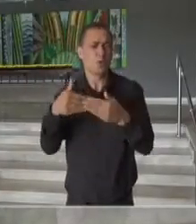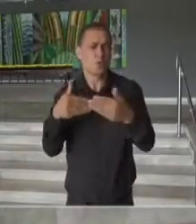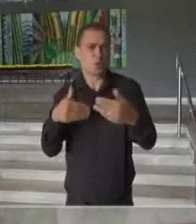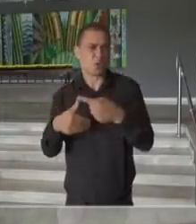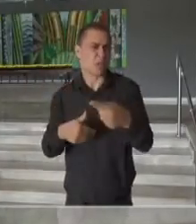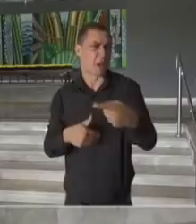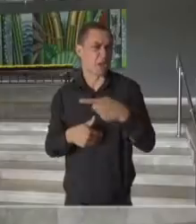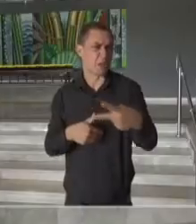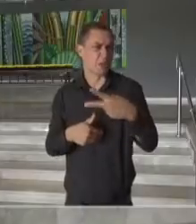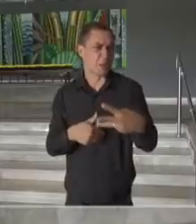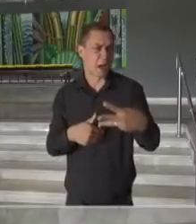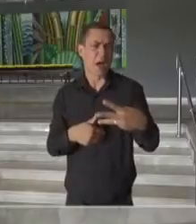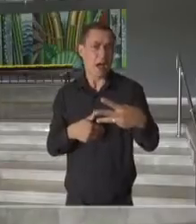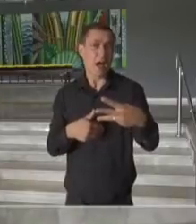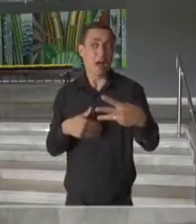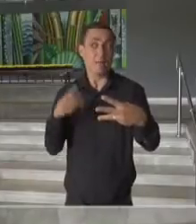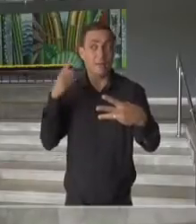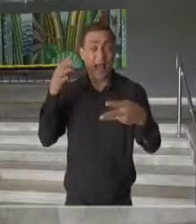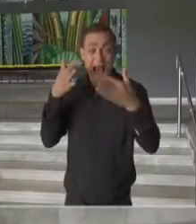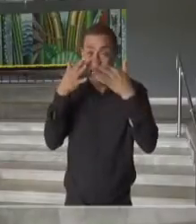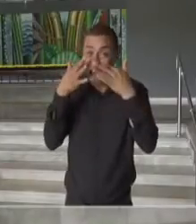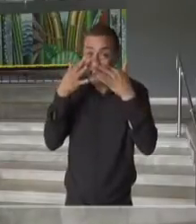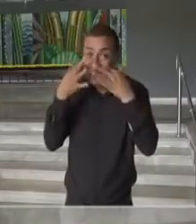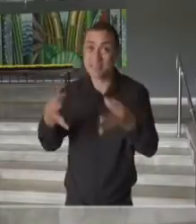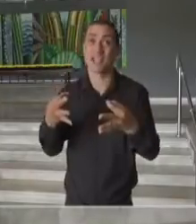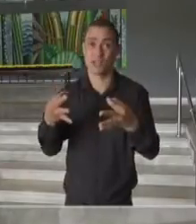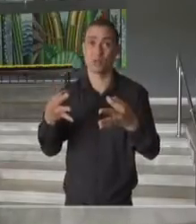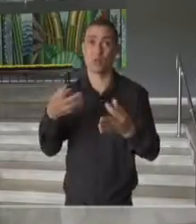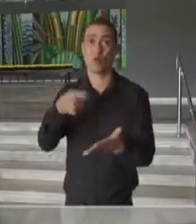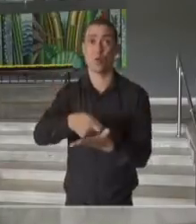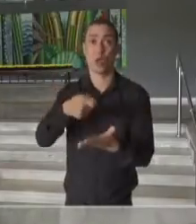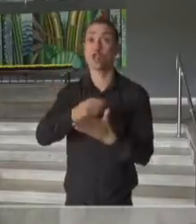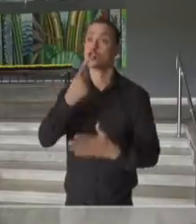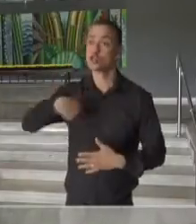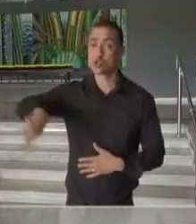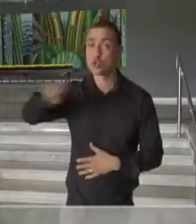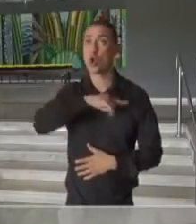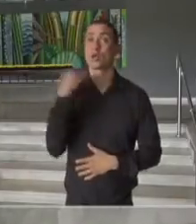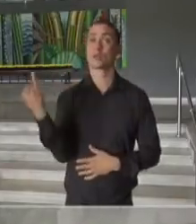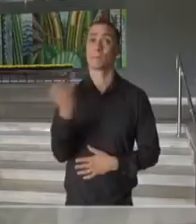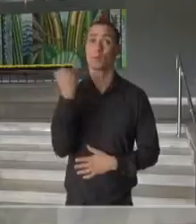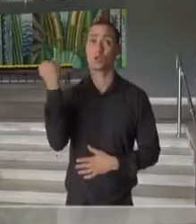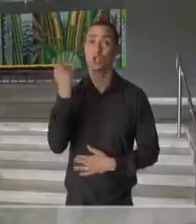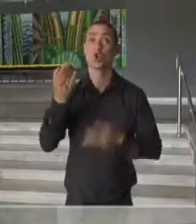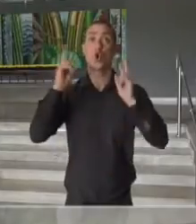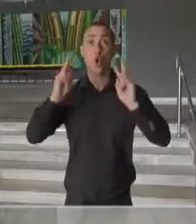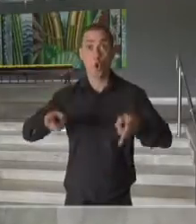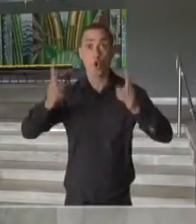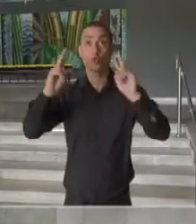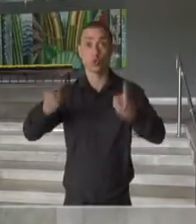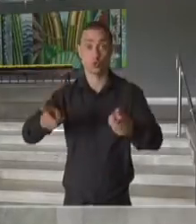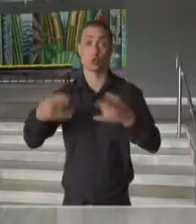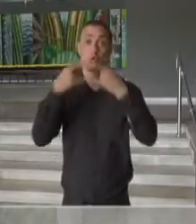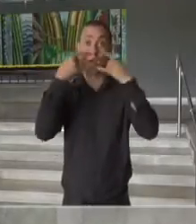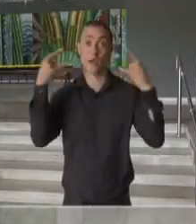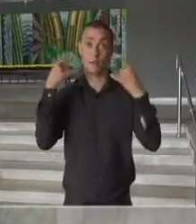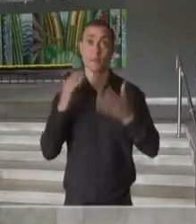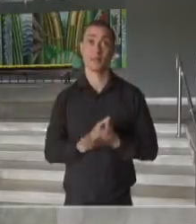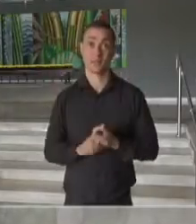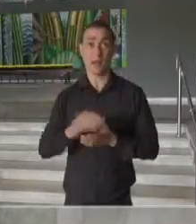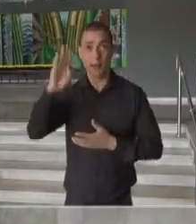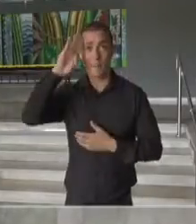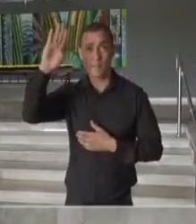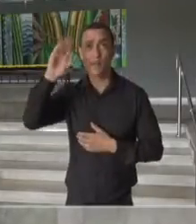tempo atendendo a essa convocação de todos nós para que continuem utilizando as máscaras principalmente nesses